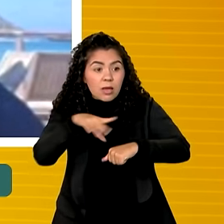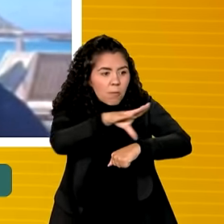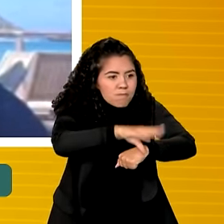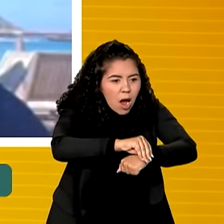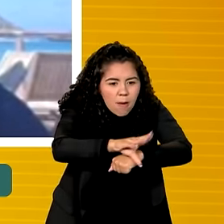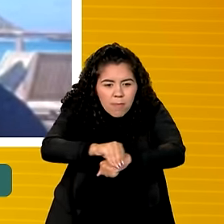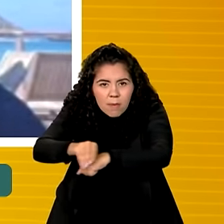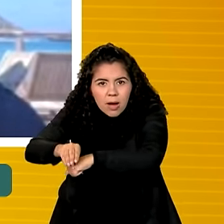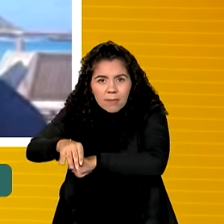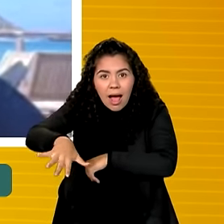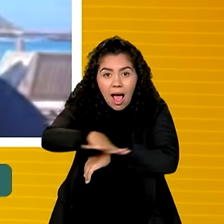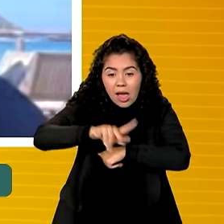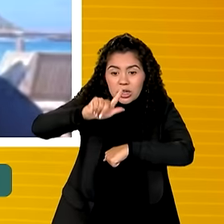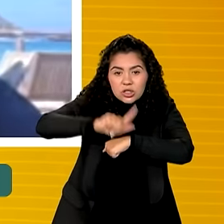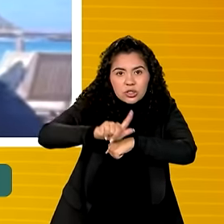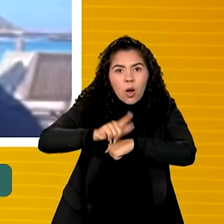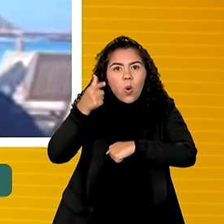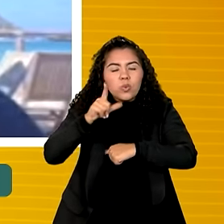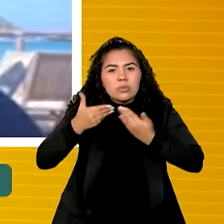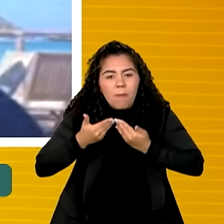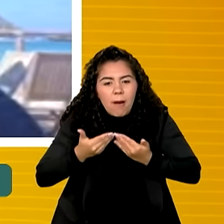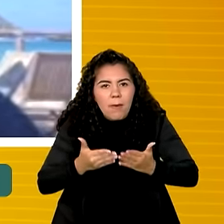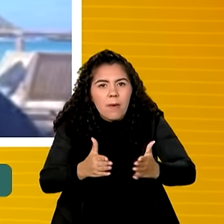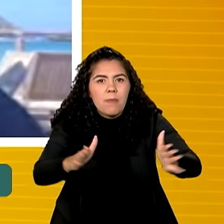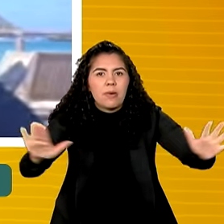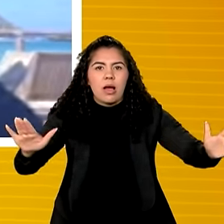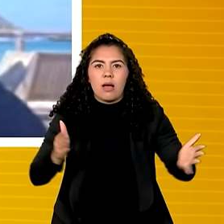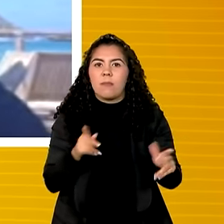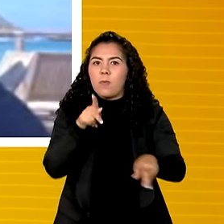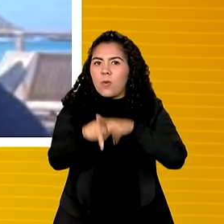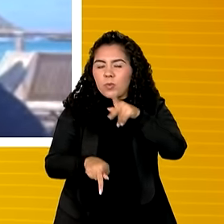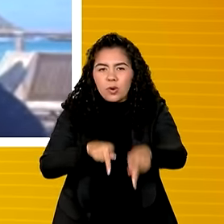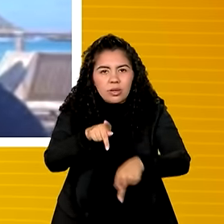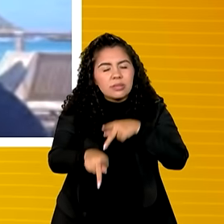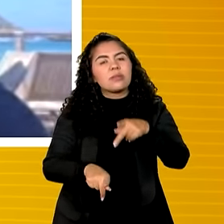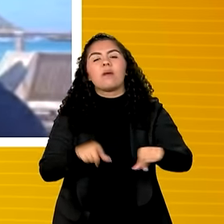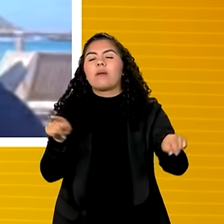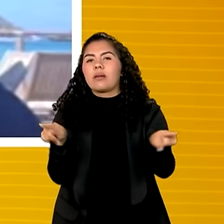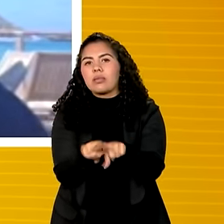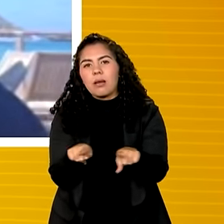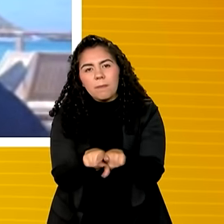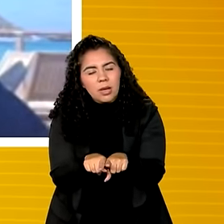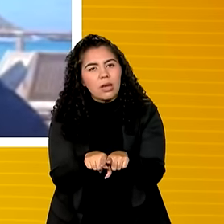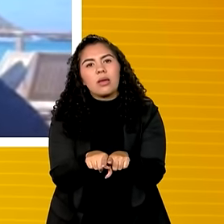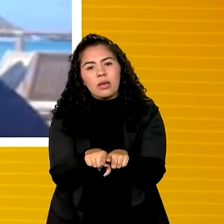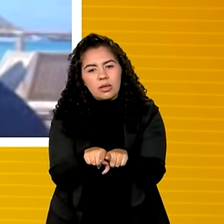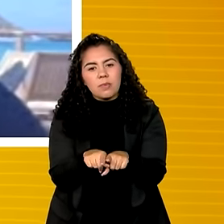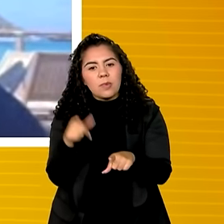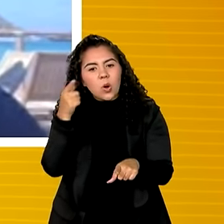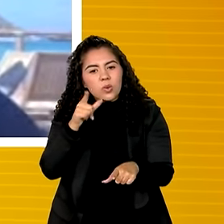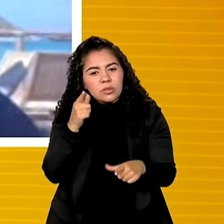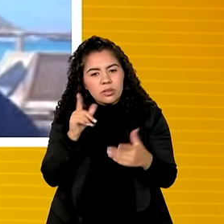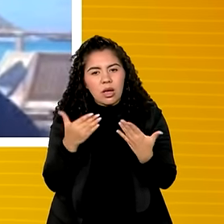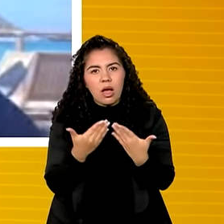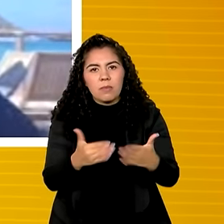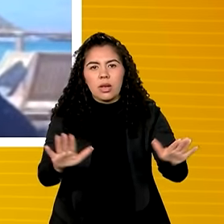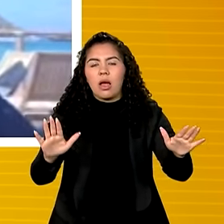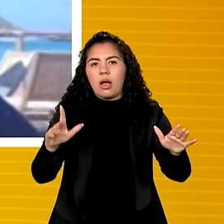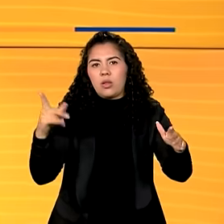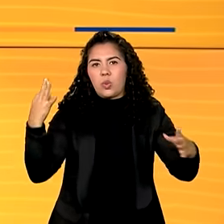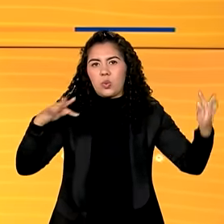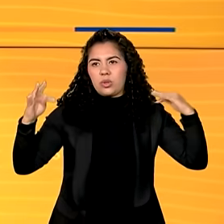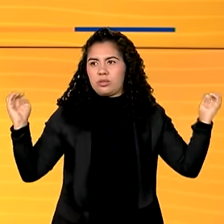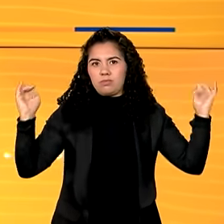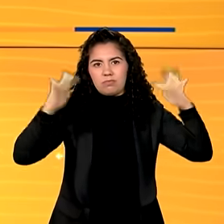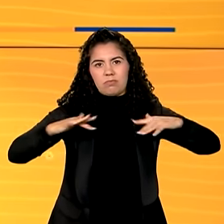geológico possa ser ampliado para a população em geral e até para ampliar o turismo aqui na